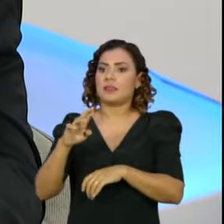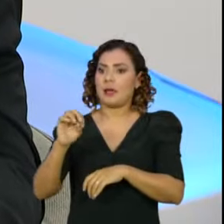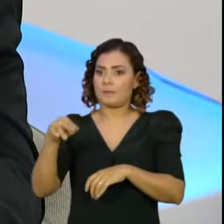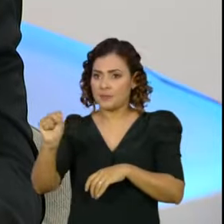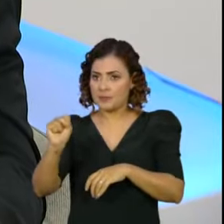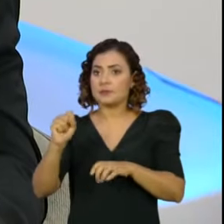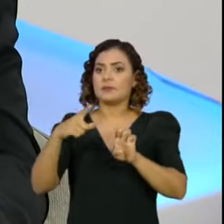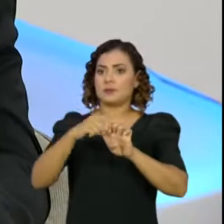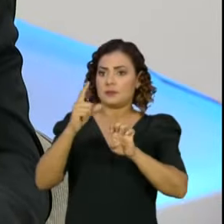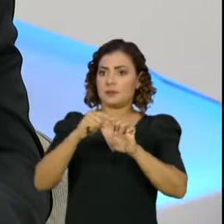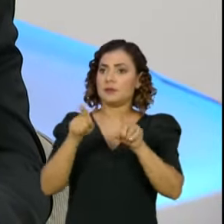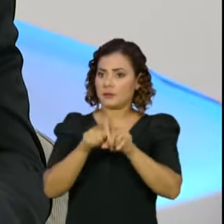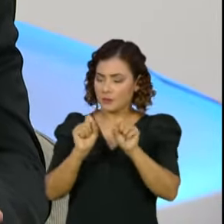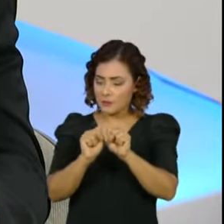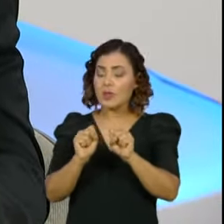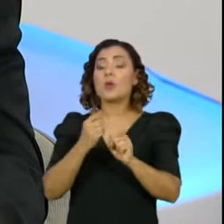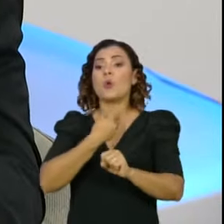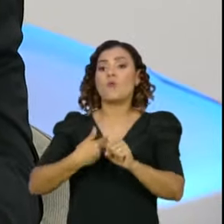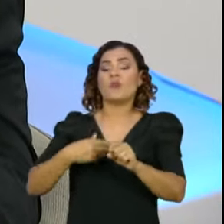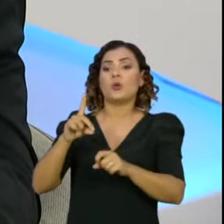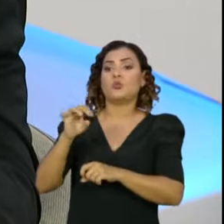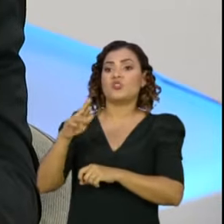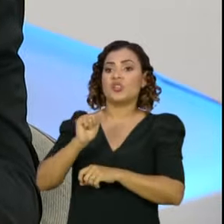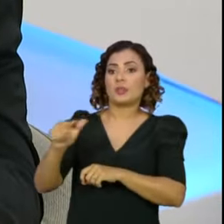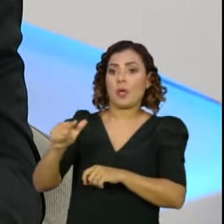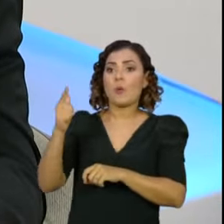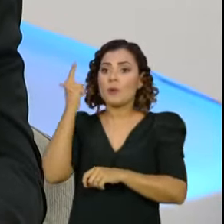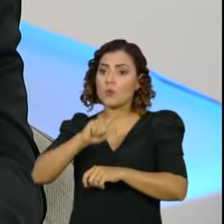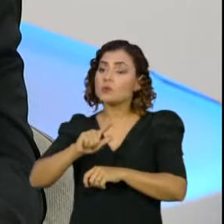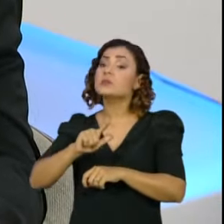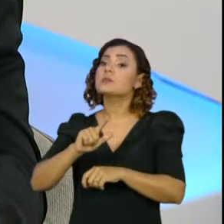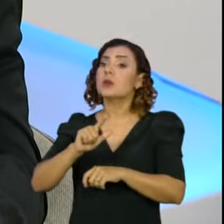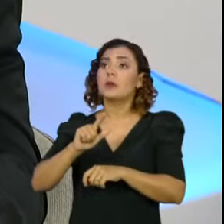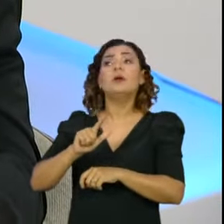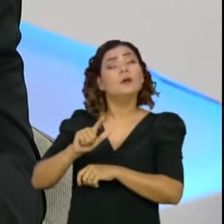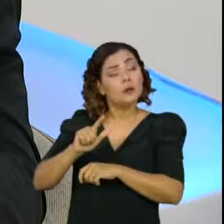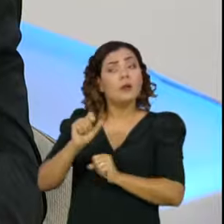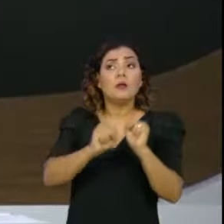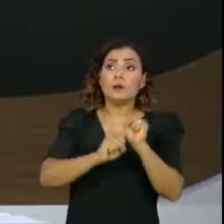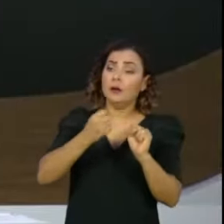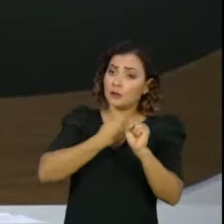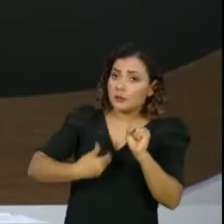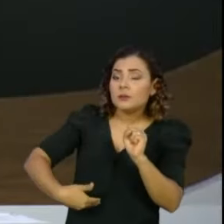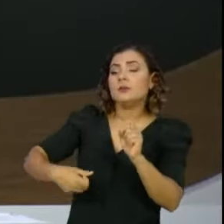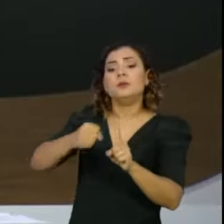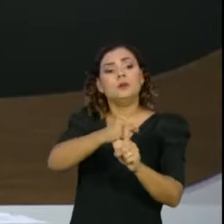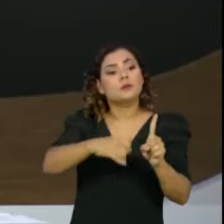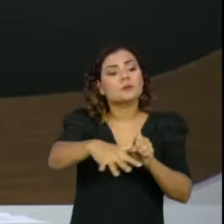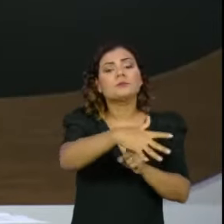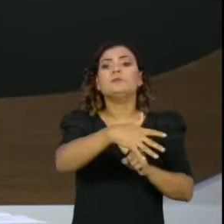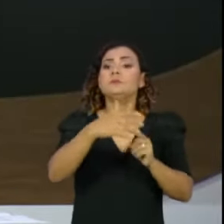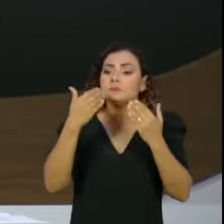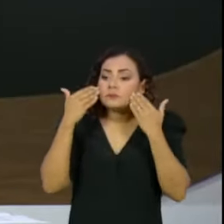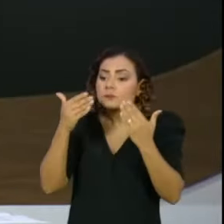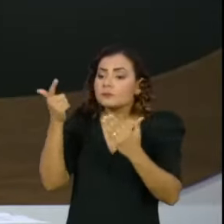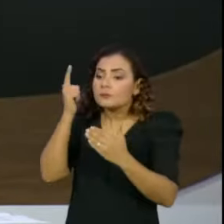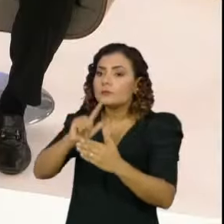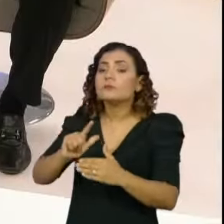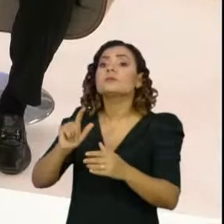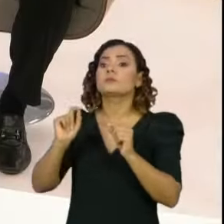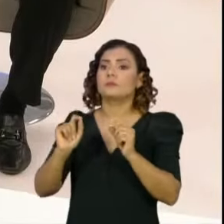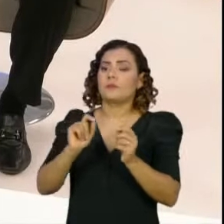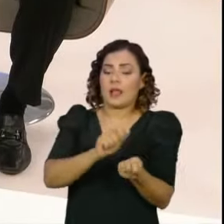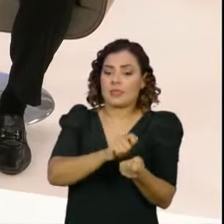governo digital para que a administração direta e indireta, empresas públicas e sociedade de economia mista possam ter a